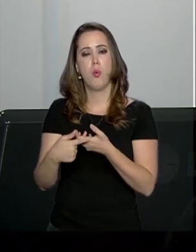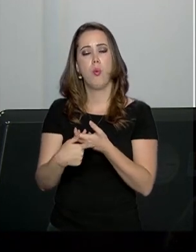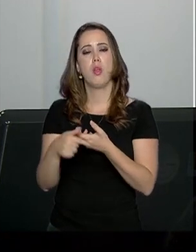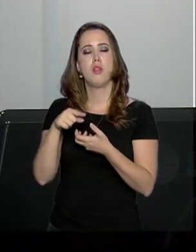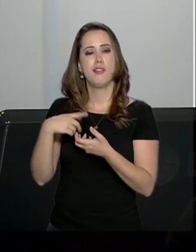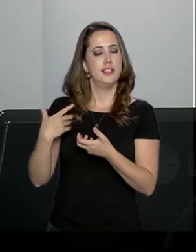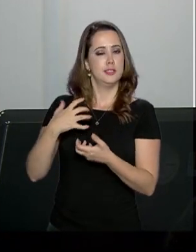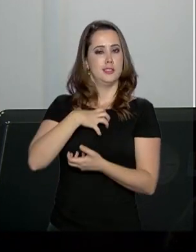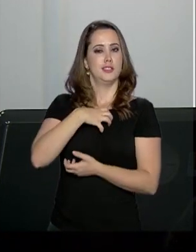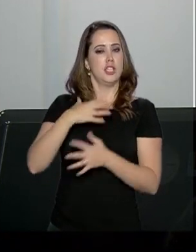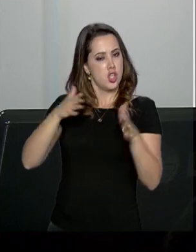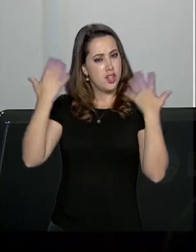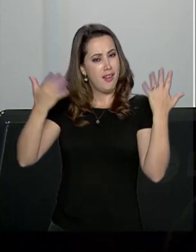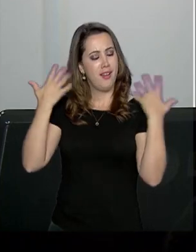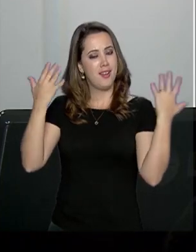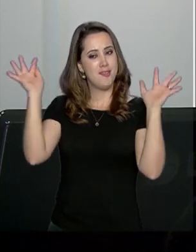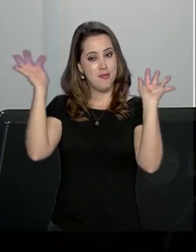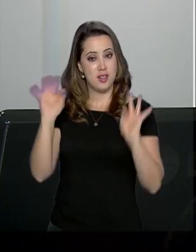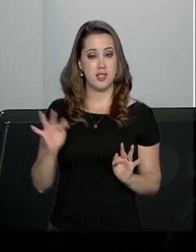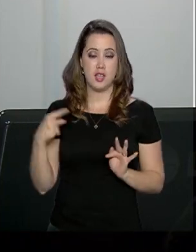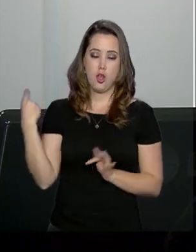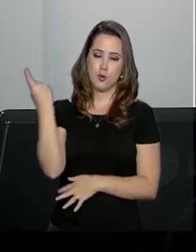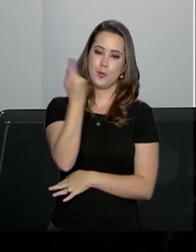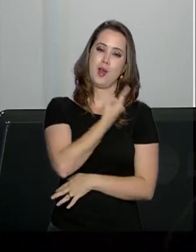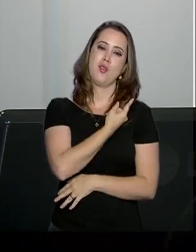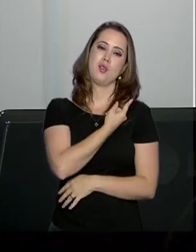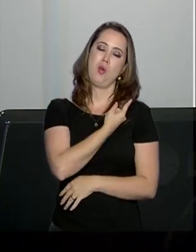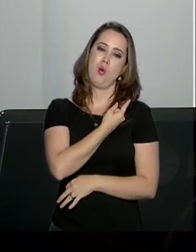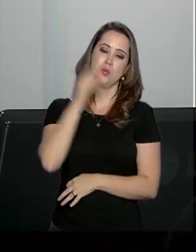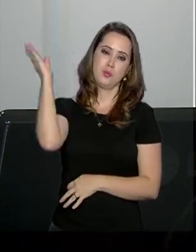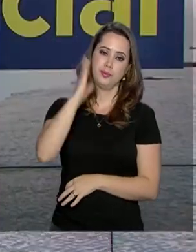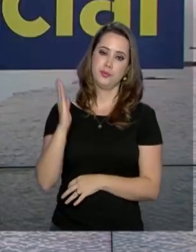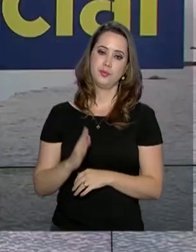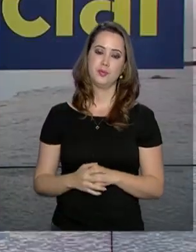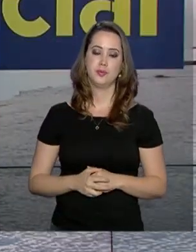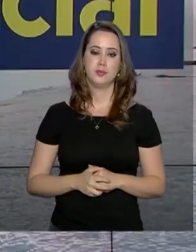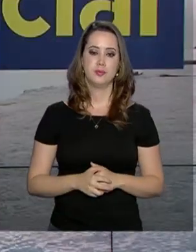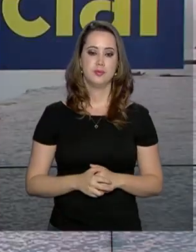alegria, de satisfação, de orgulho para todos nós brasileiros.